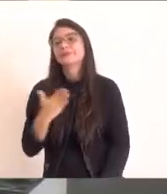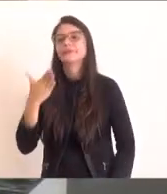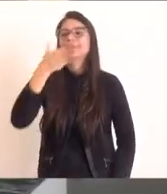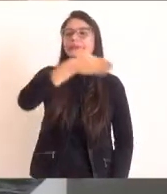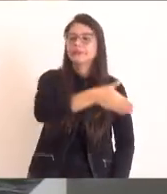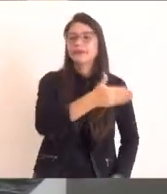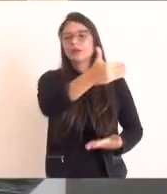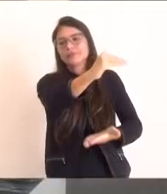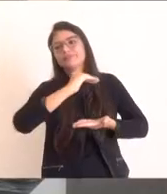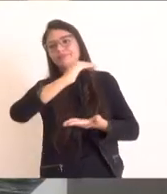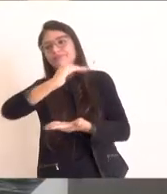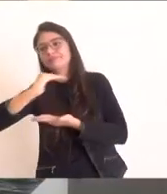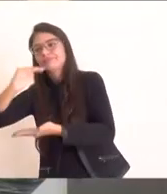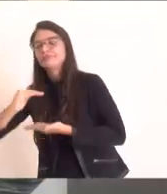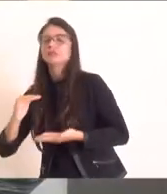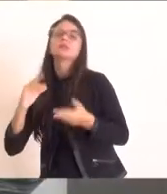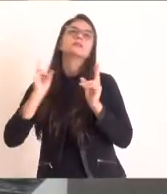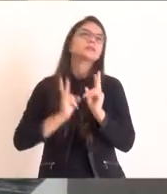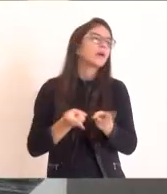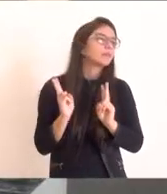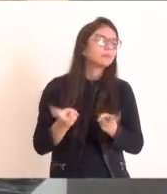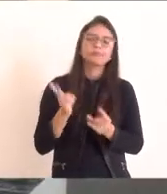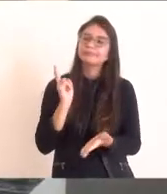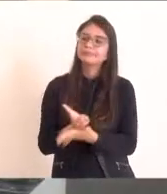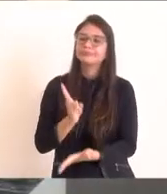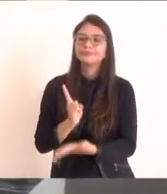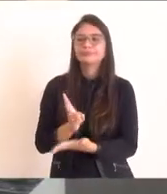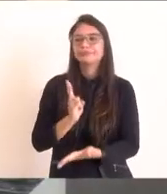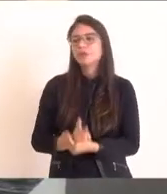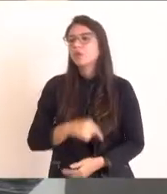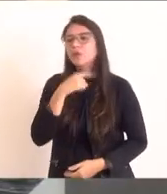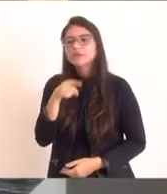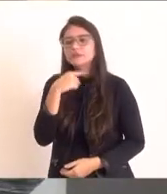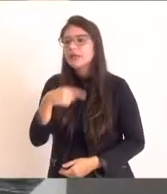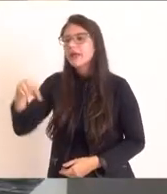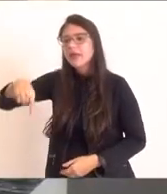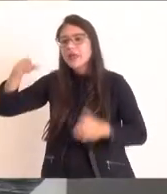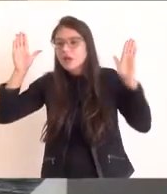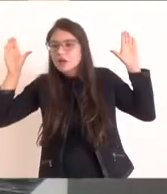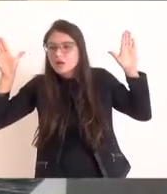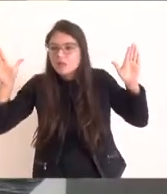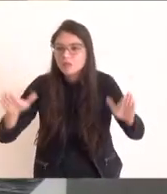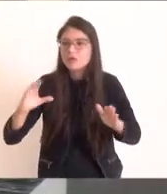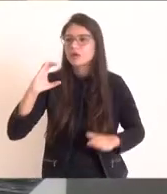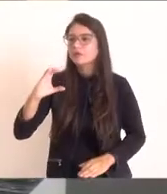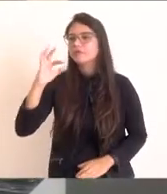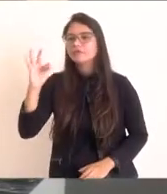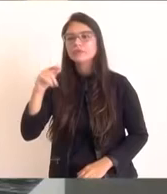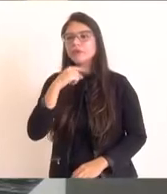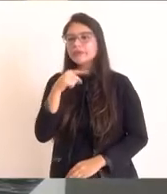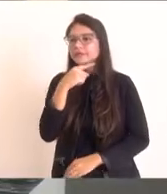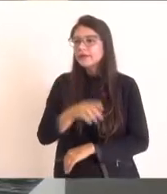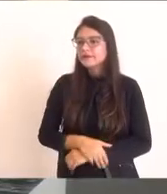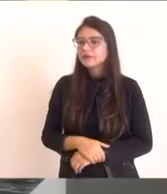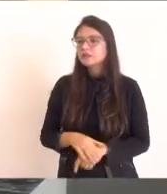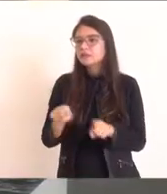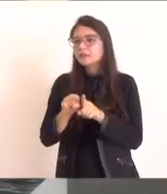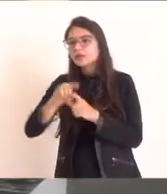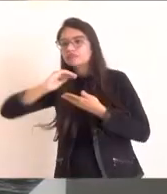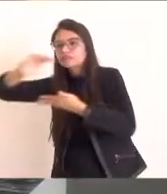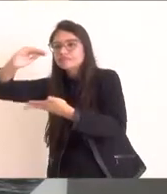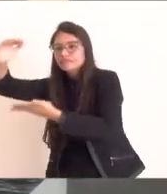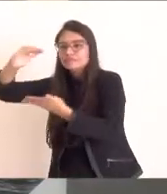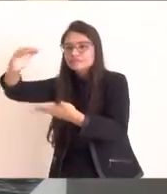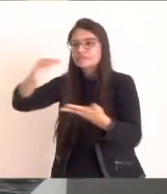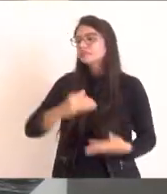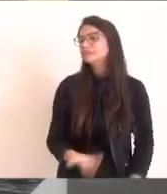a gente não consegue receber no nosso aeroporto e nem despachar daqui. Essa é uma das